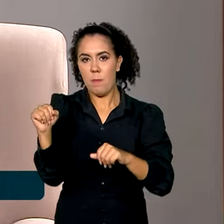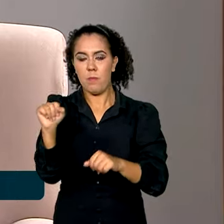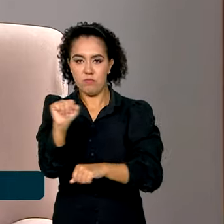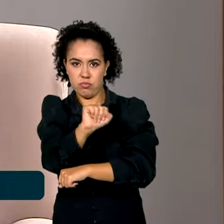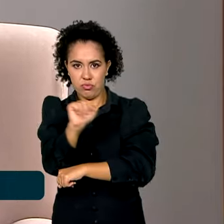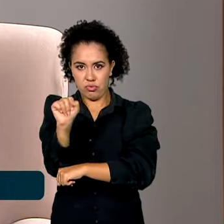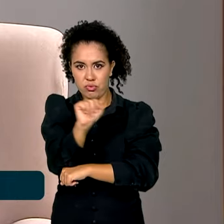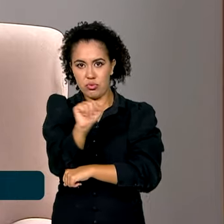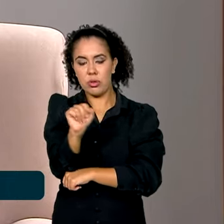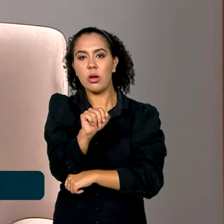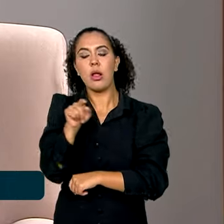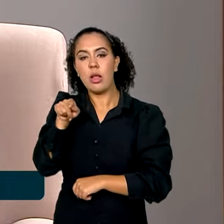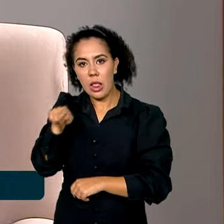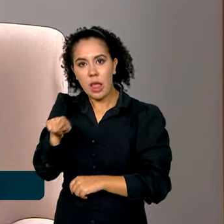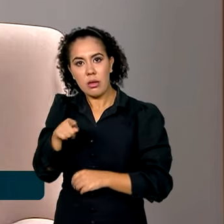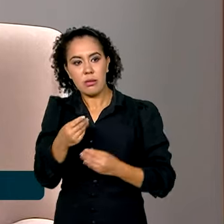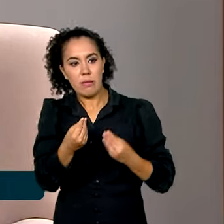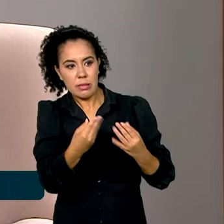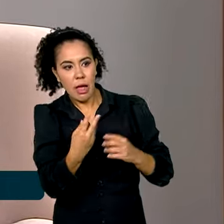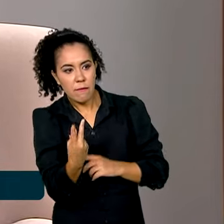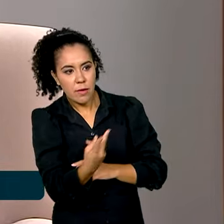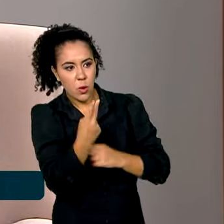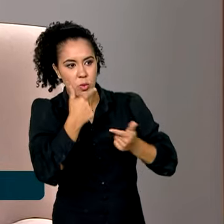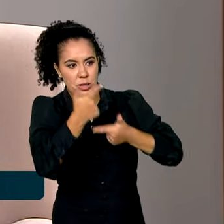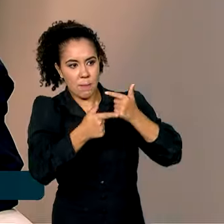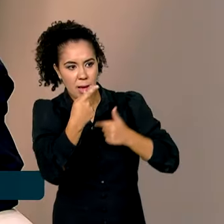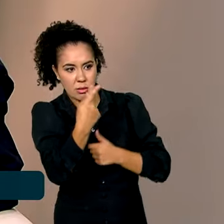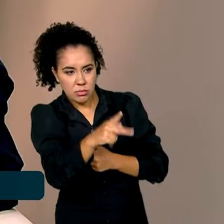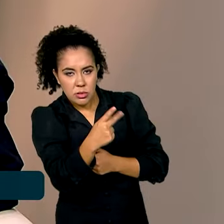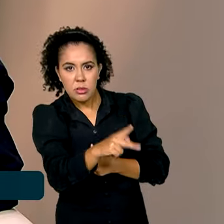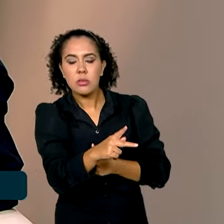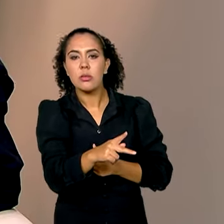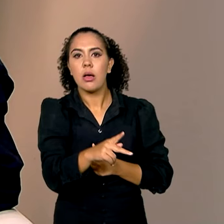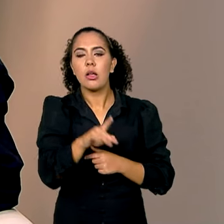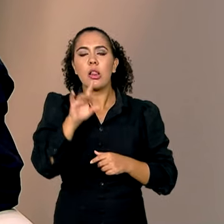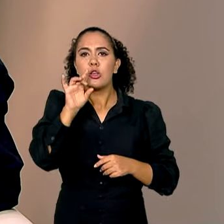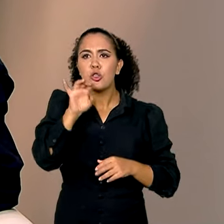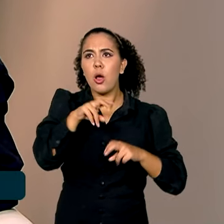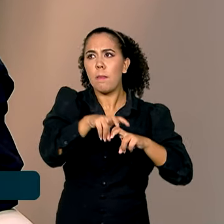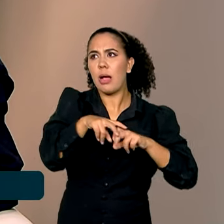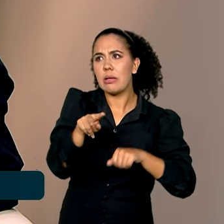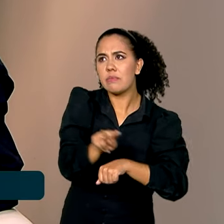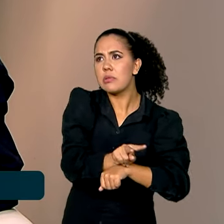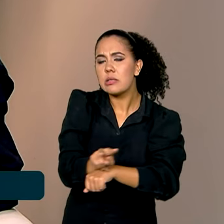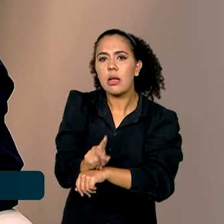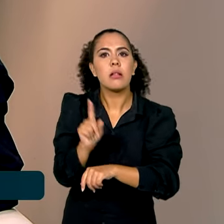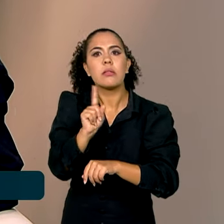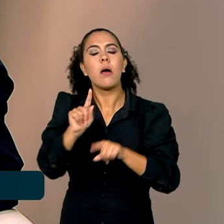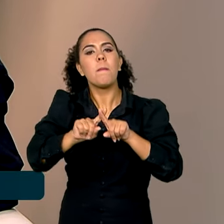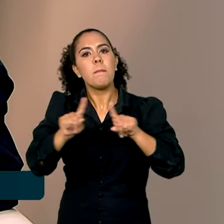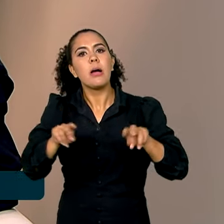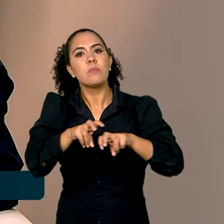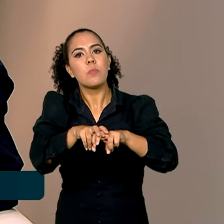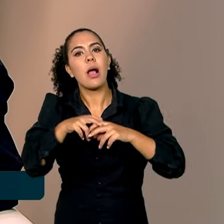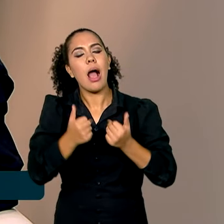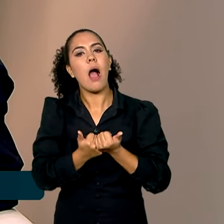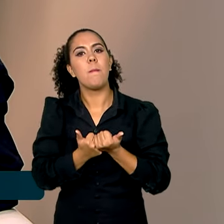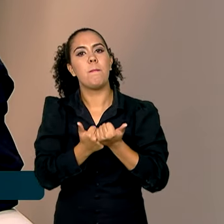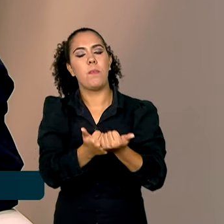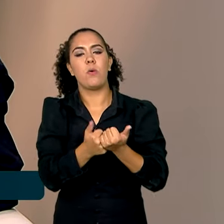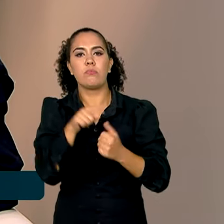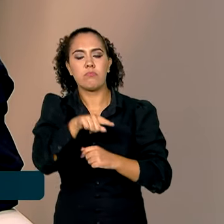trabalho da Polícia Rodoviária Federal, não apenas pelo aspecto da fiscalização nas rodovias, mas pelo apoio que essa